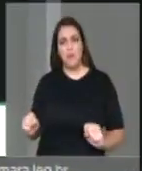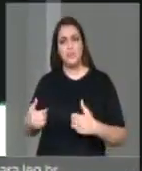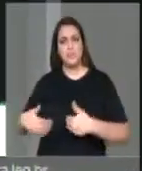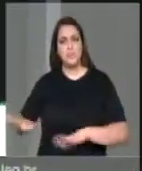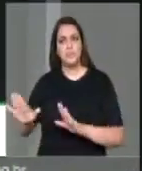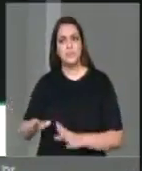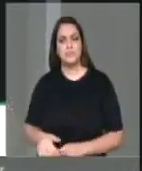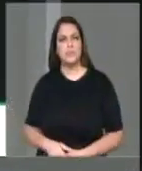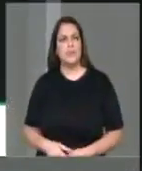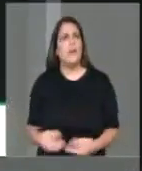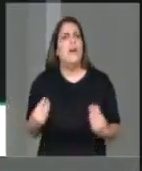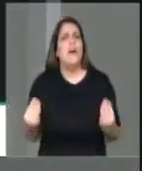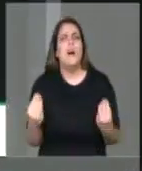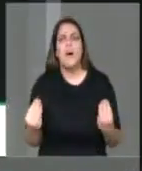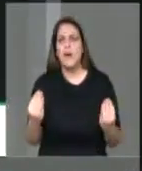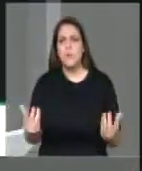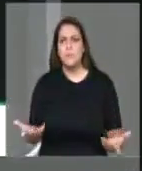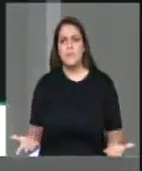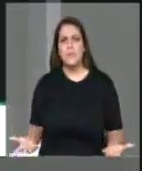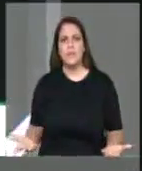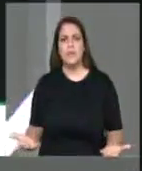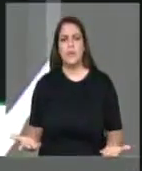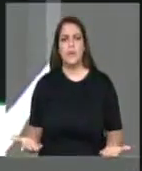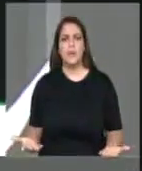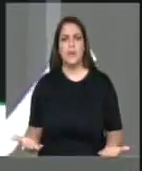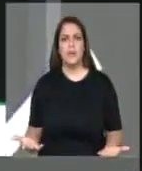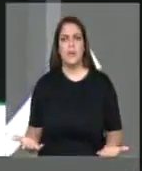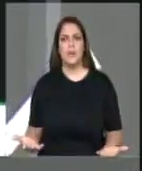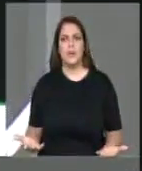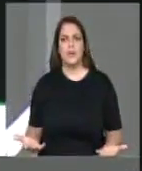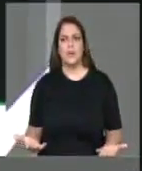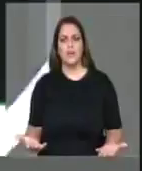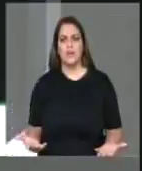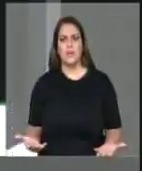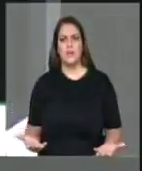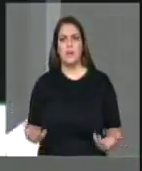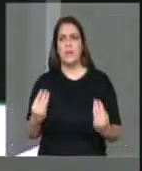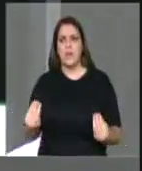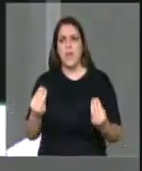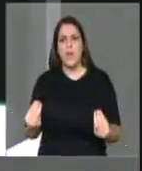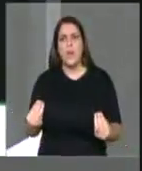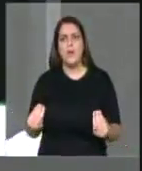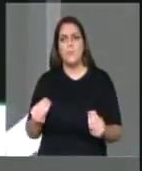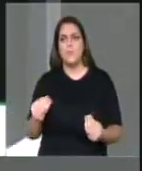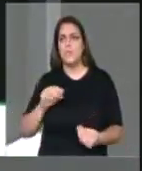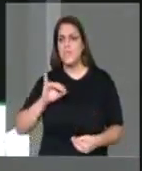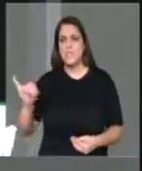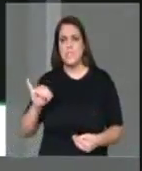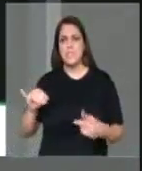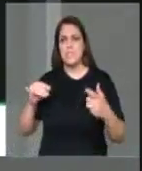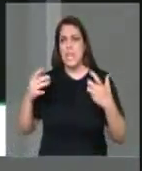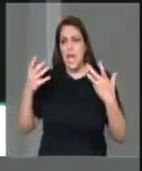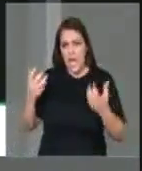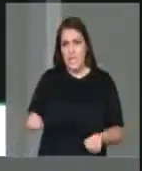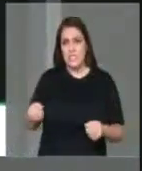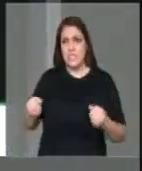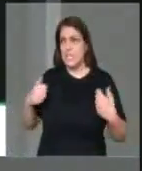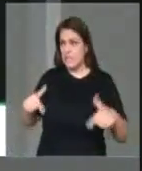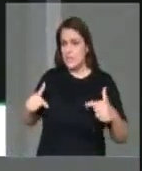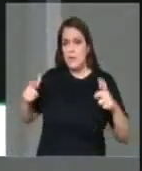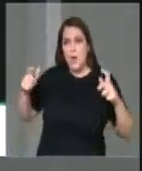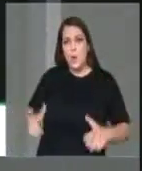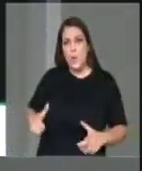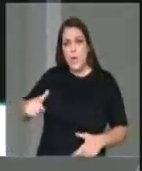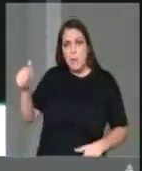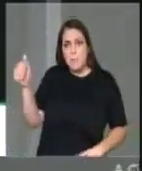quem vai consentir que tenha, na verdade, condições degradantes na prestação do seu trabalho,